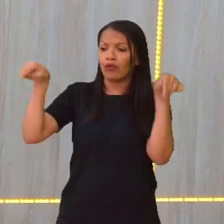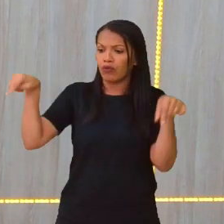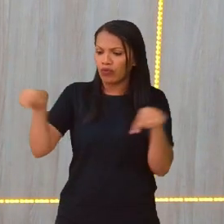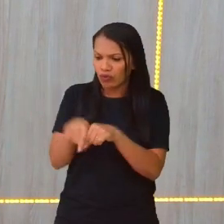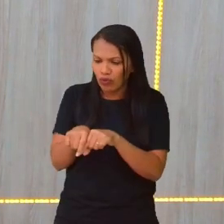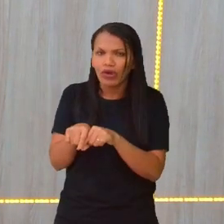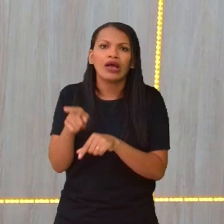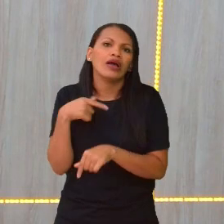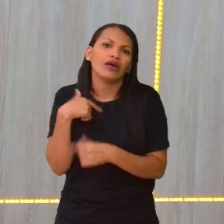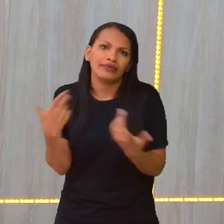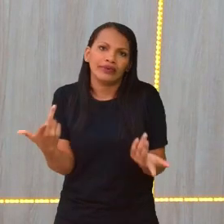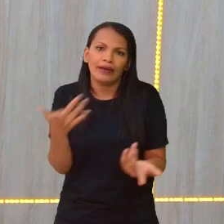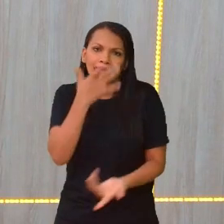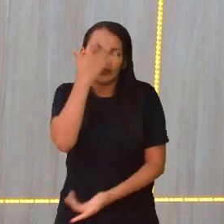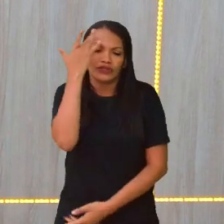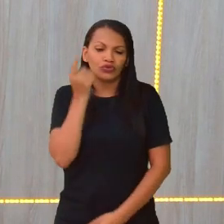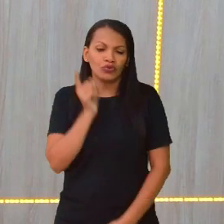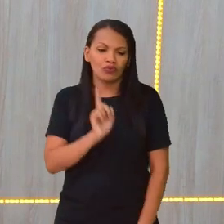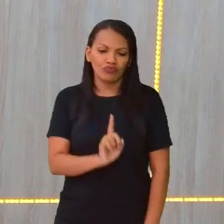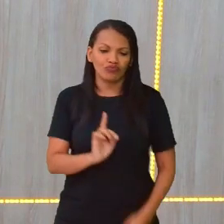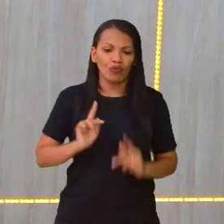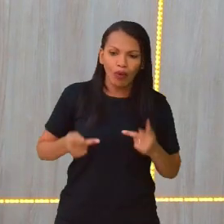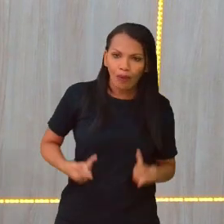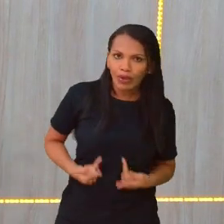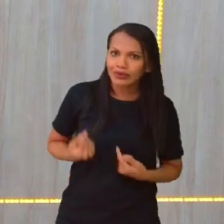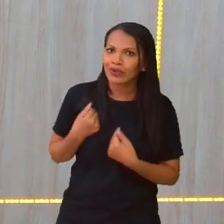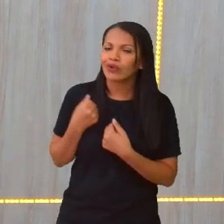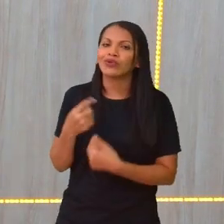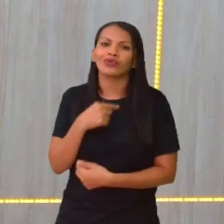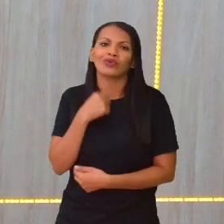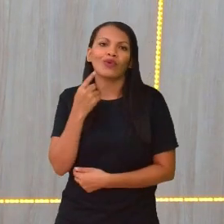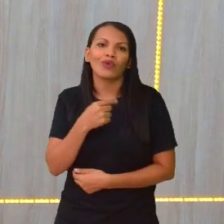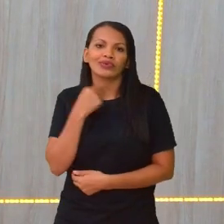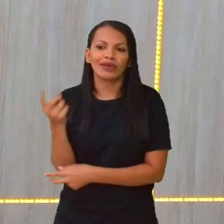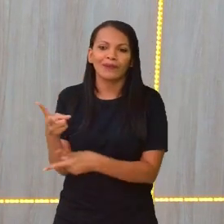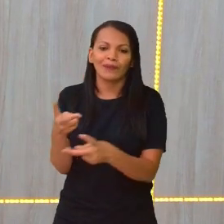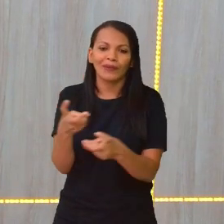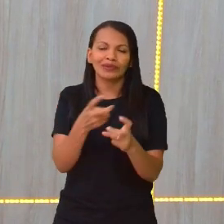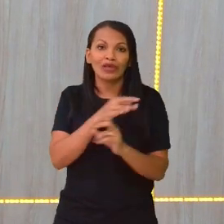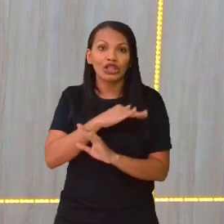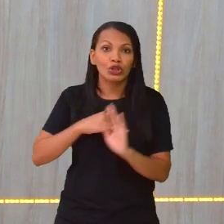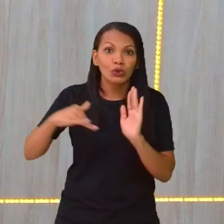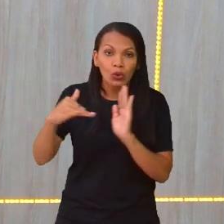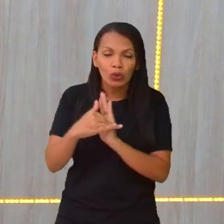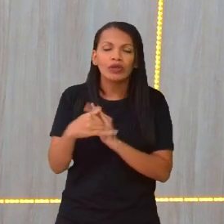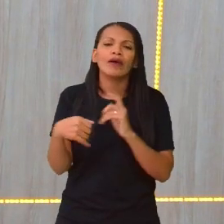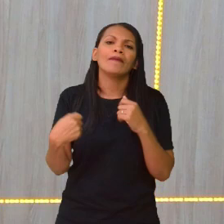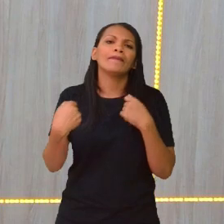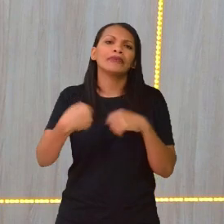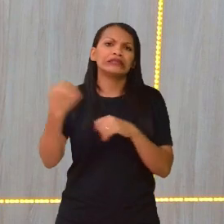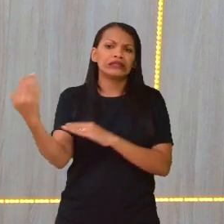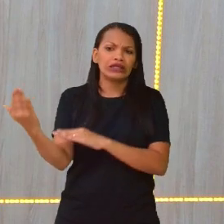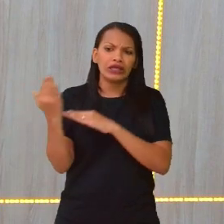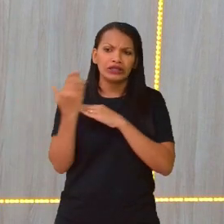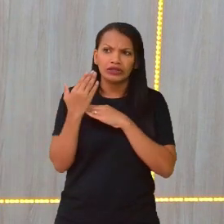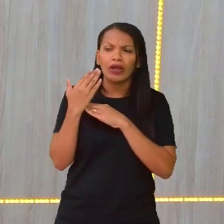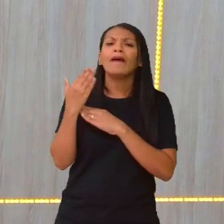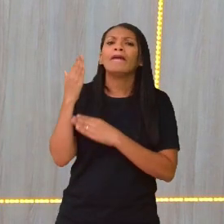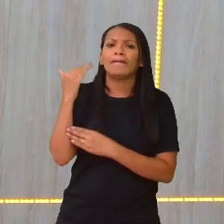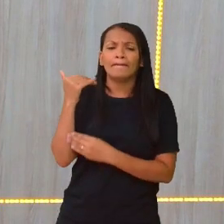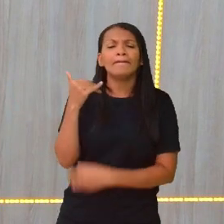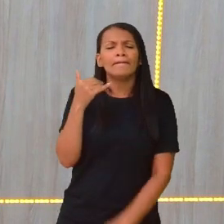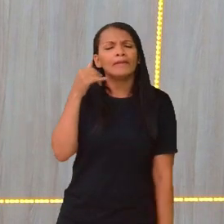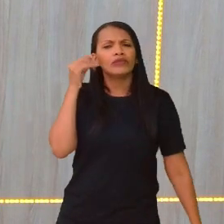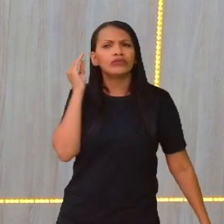campo, ele é humano, né? Então, ele não consegue perceber tudo o que acontece no campo. Quando ele precisa de ajuda, ele solicita